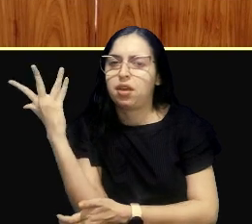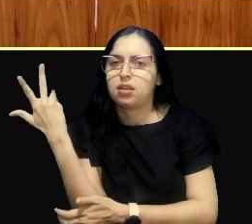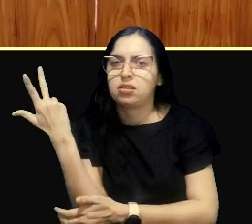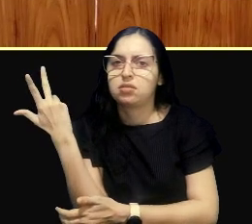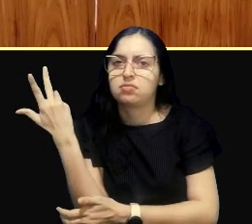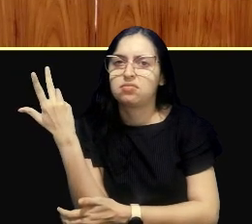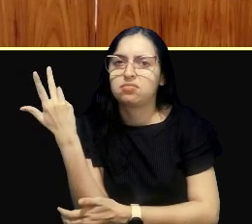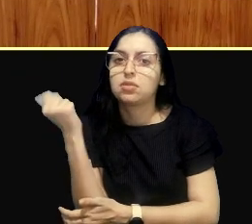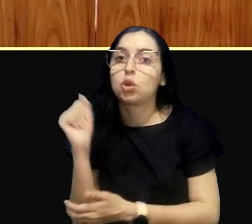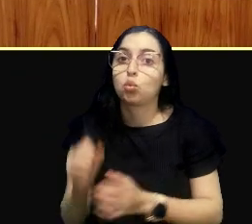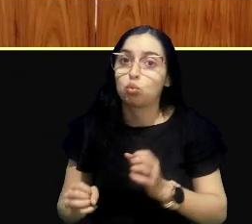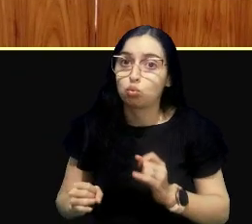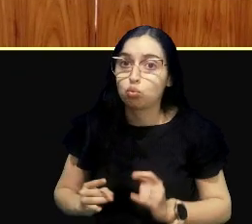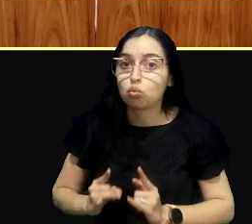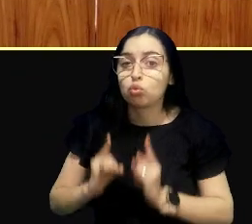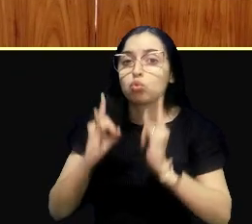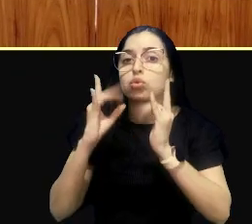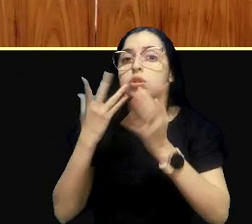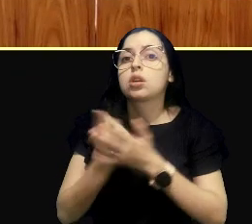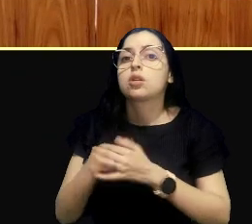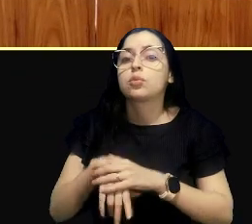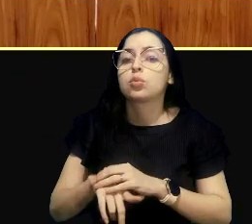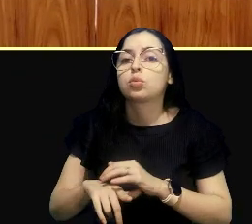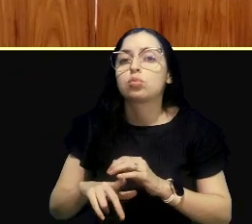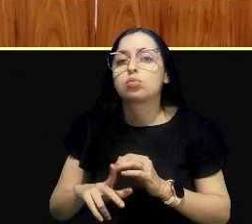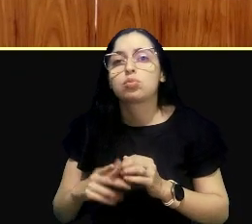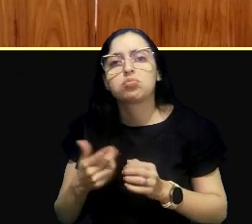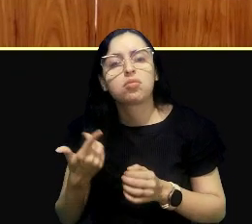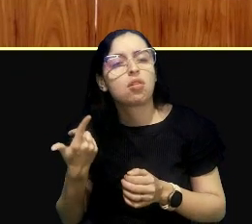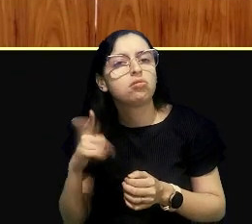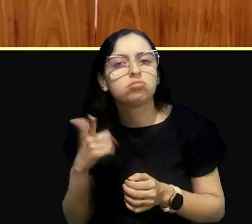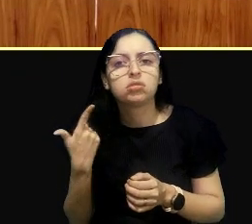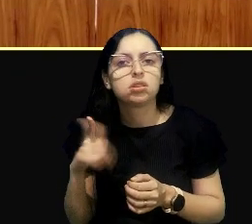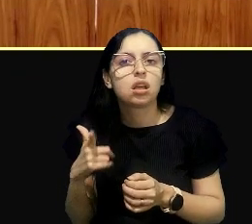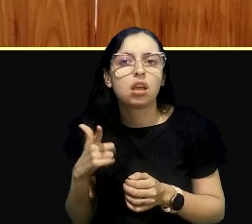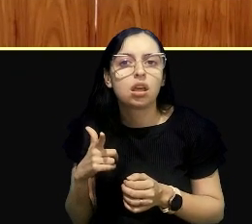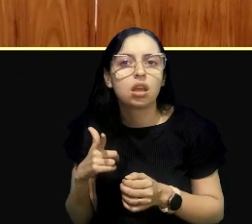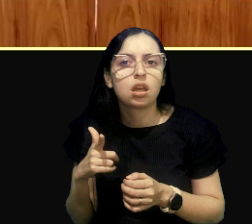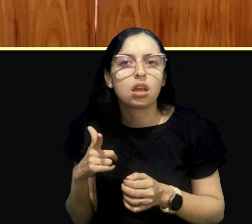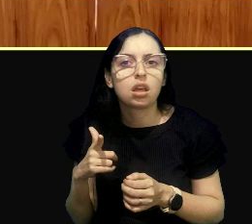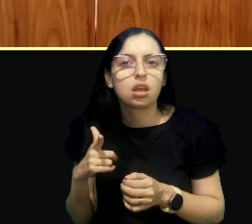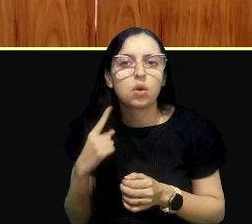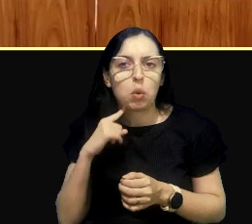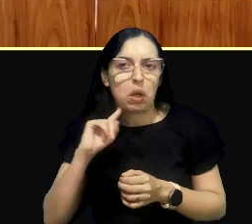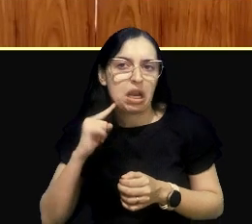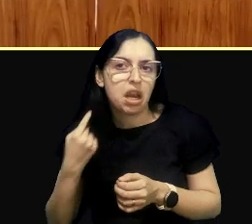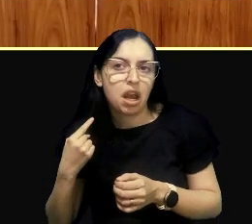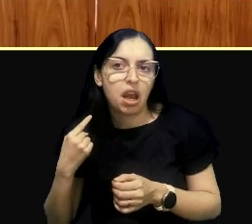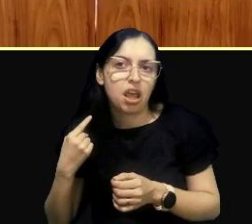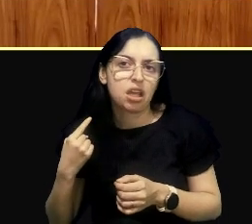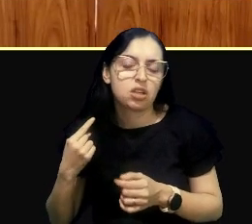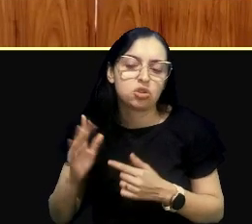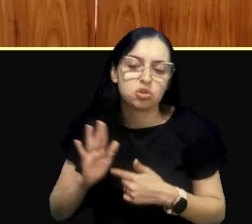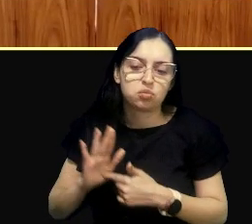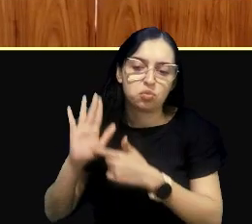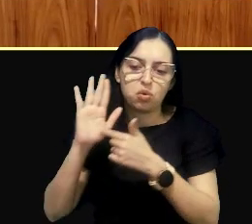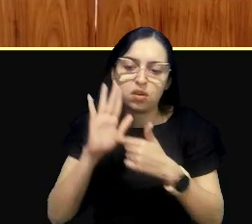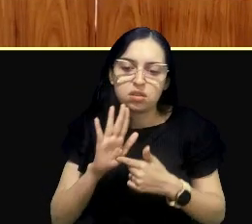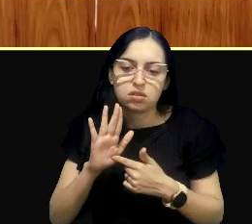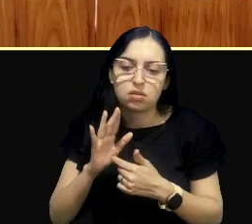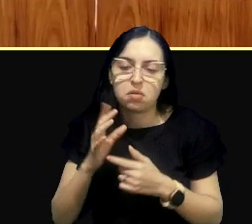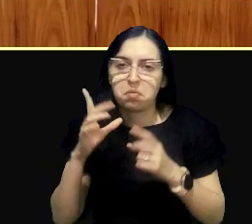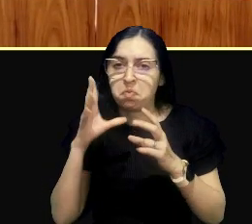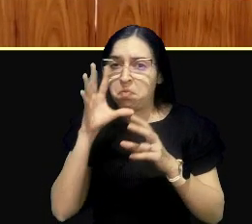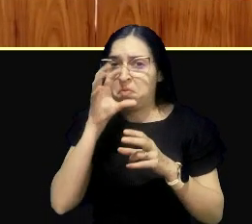bastante construída, né? A gente percebe que já não tem aqueles resíduos aparentes, o odor